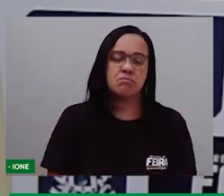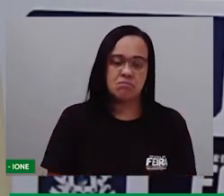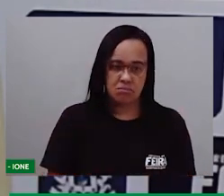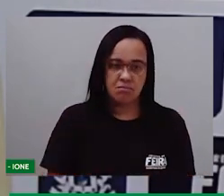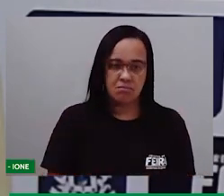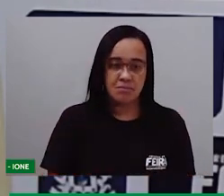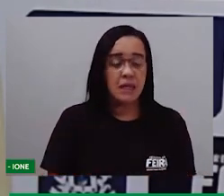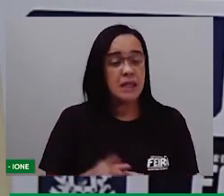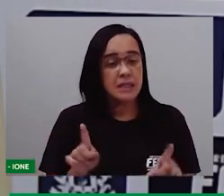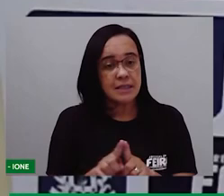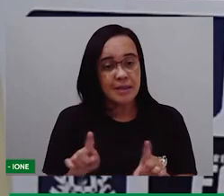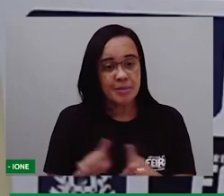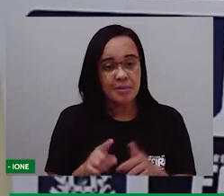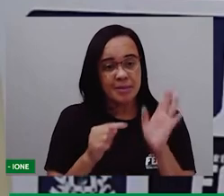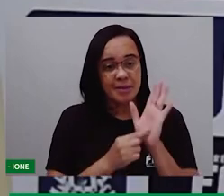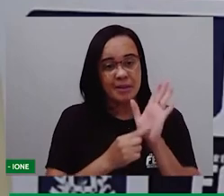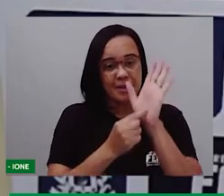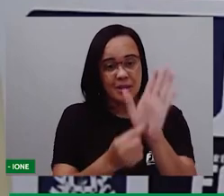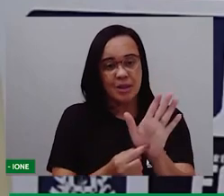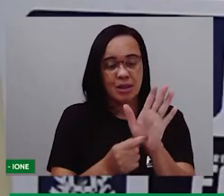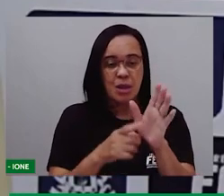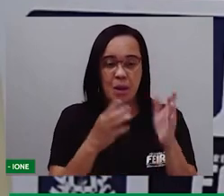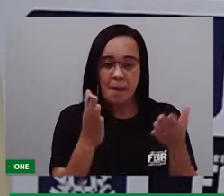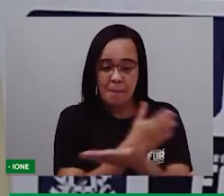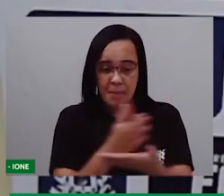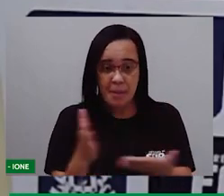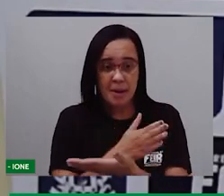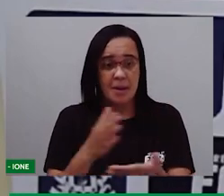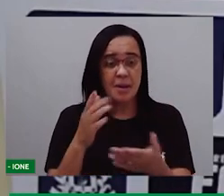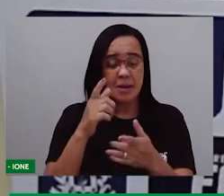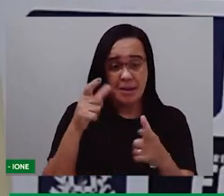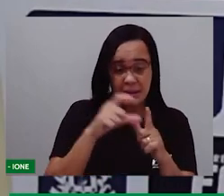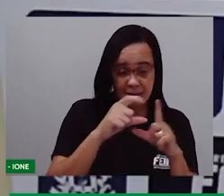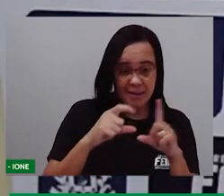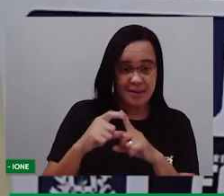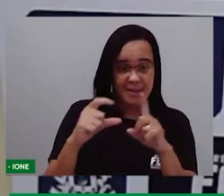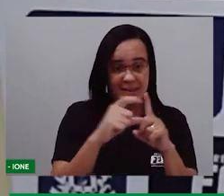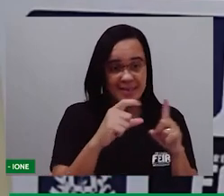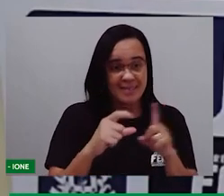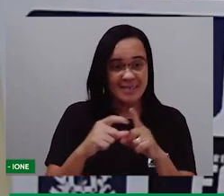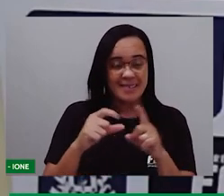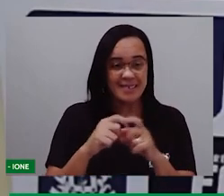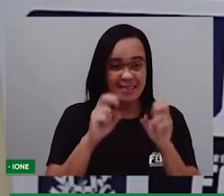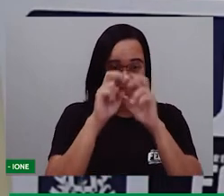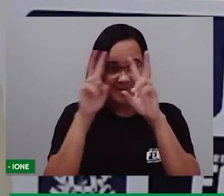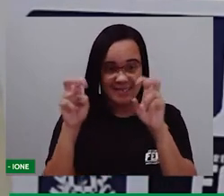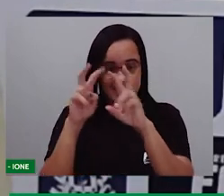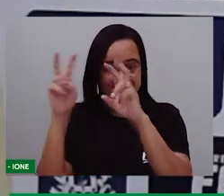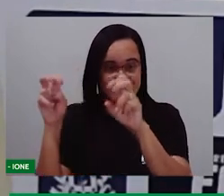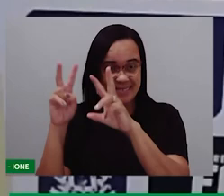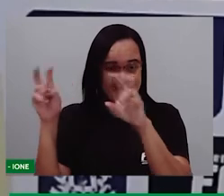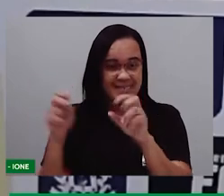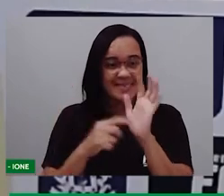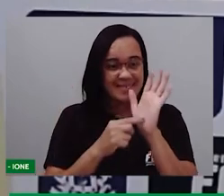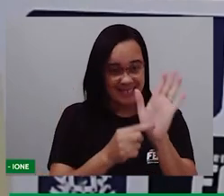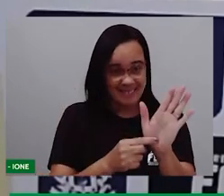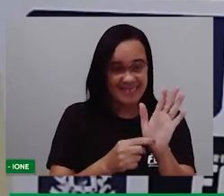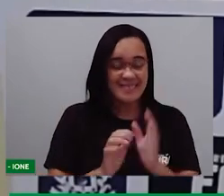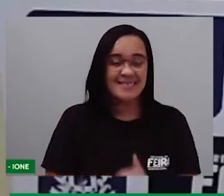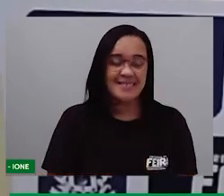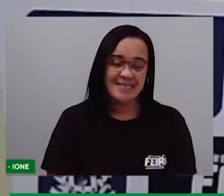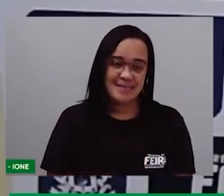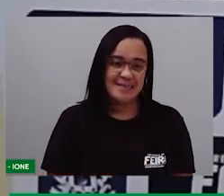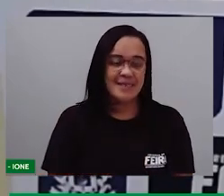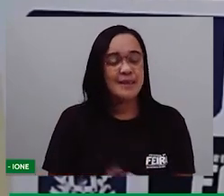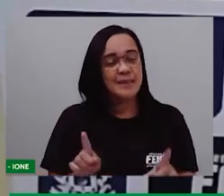E você conseguiu identificar em algumas palavras das trava-línguas que a gente apresentou. Também